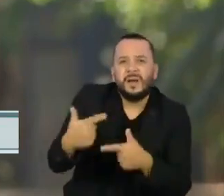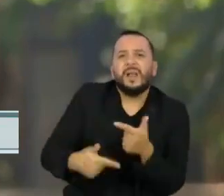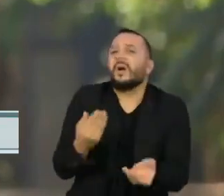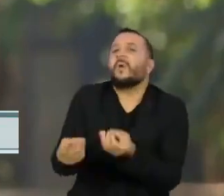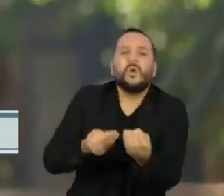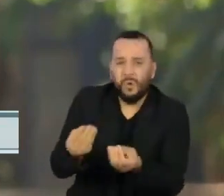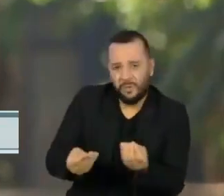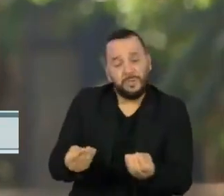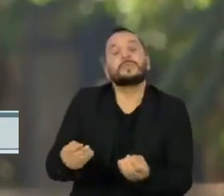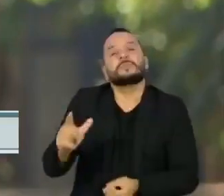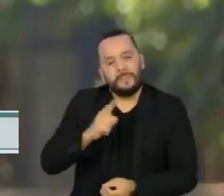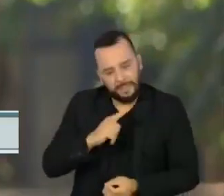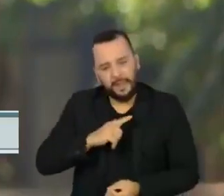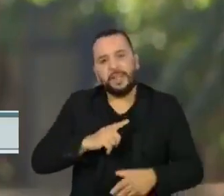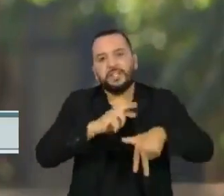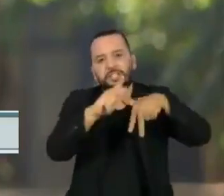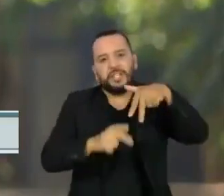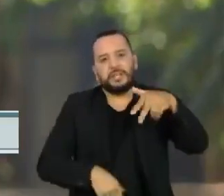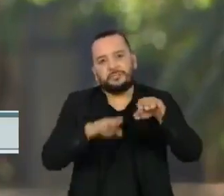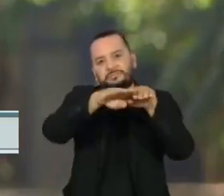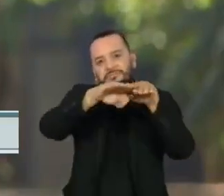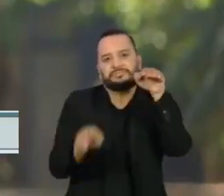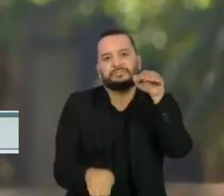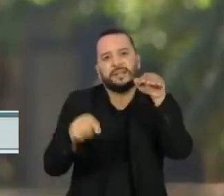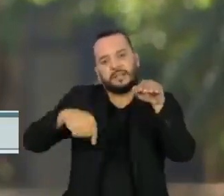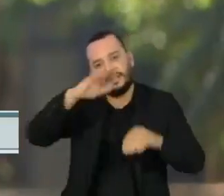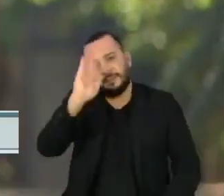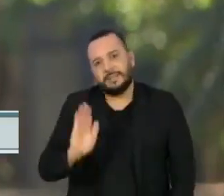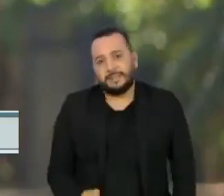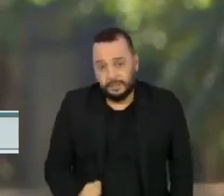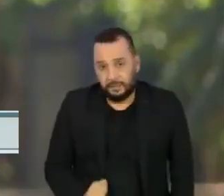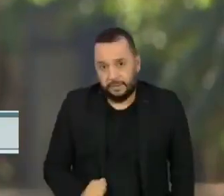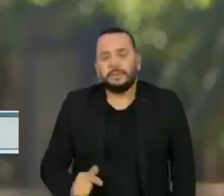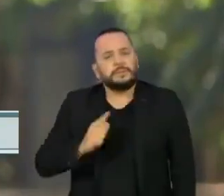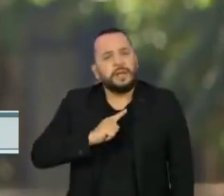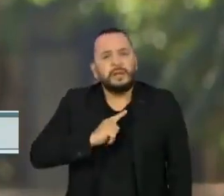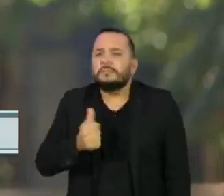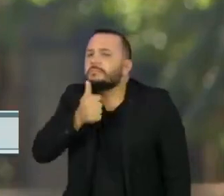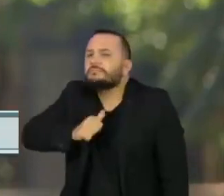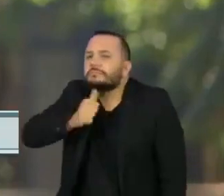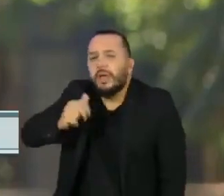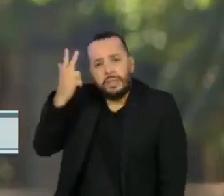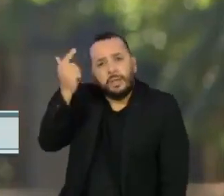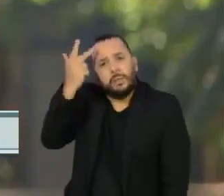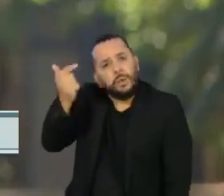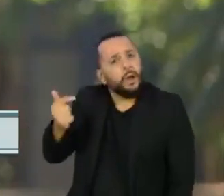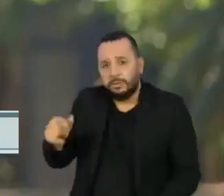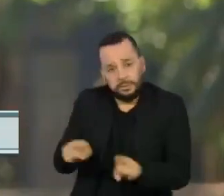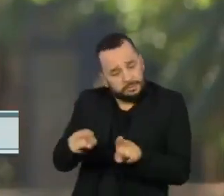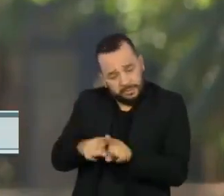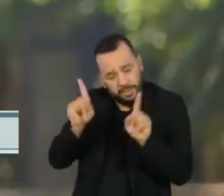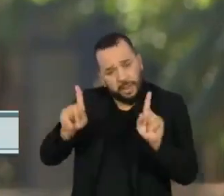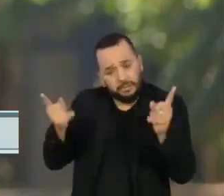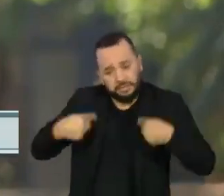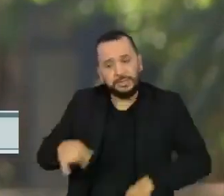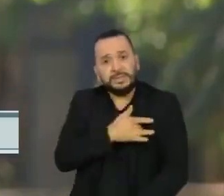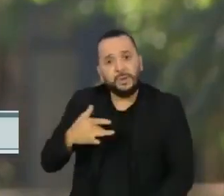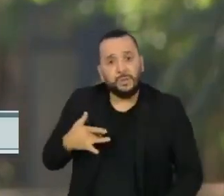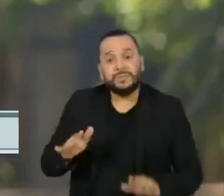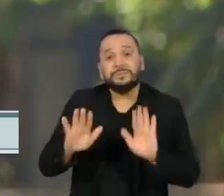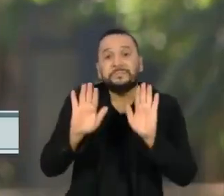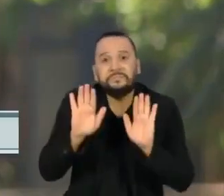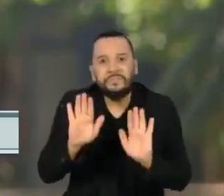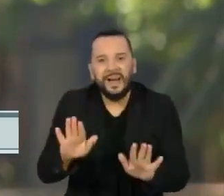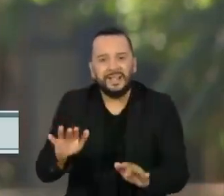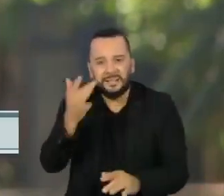desigualdade de gênero no Brasil. A menstruação, que é um fato natural e também um sinal de saúde, ainda é vista ao redor do mundo